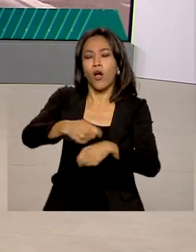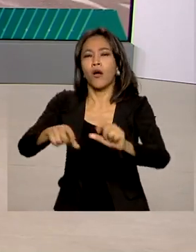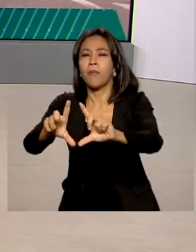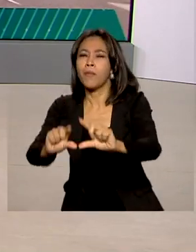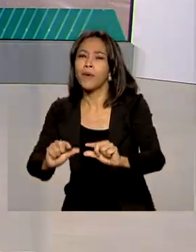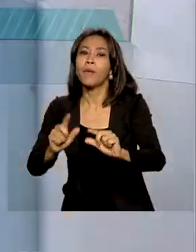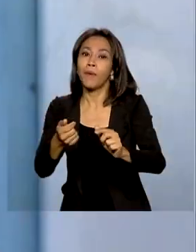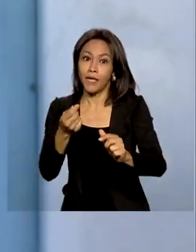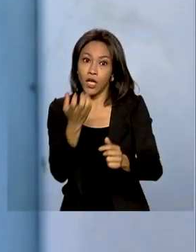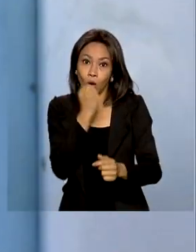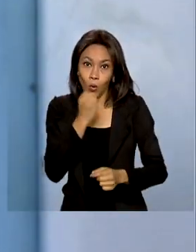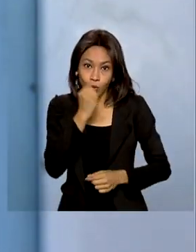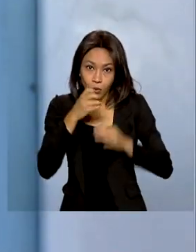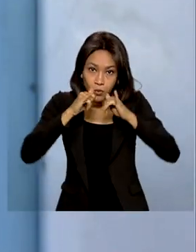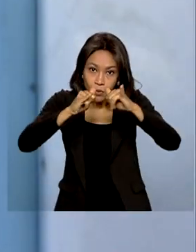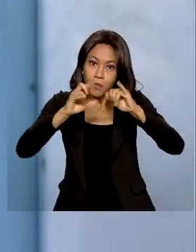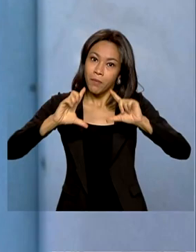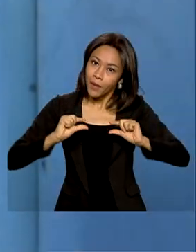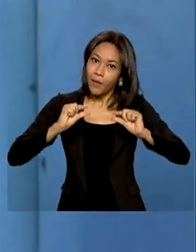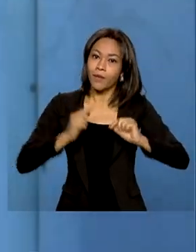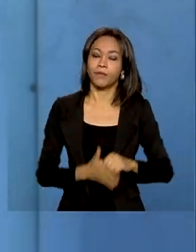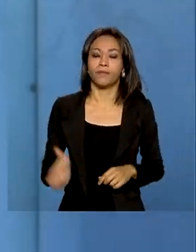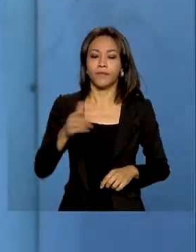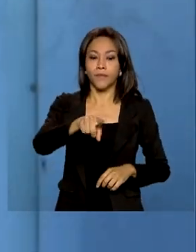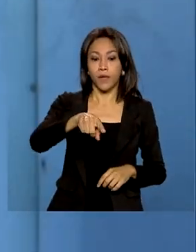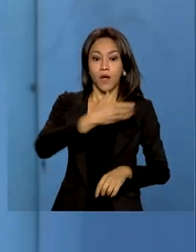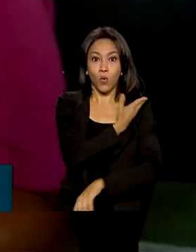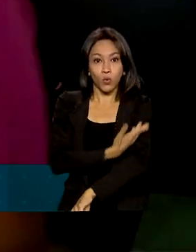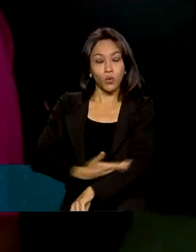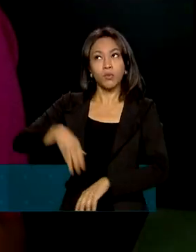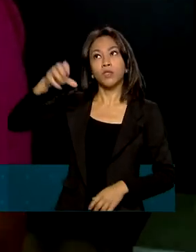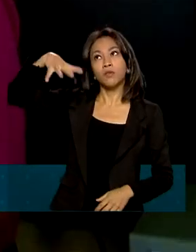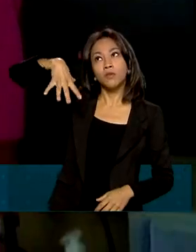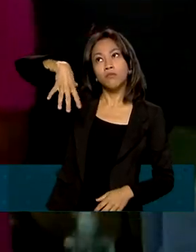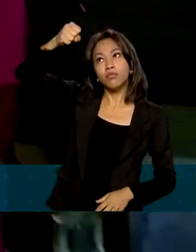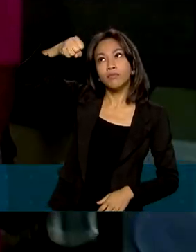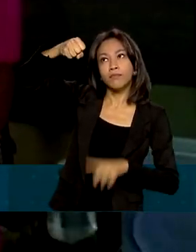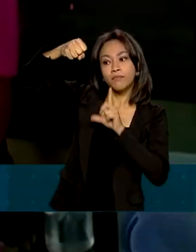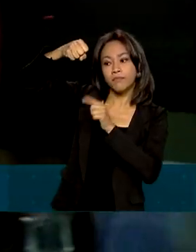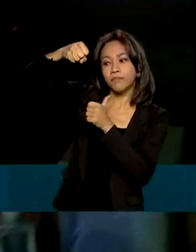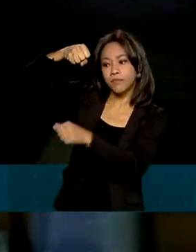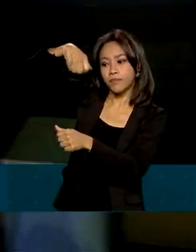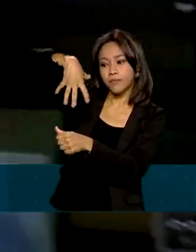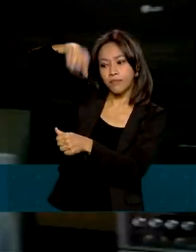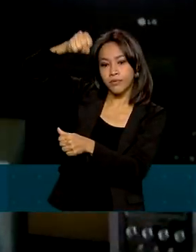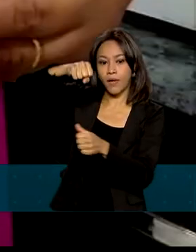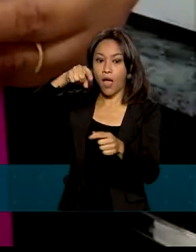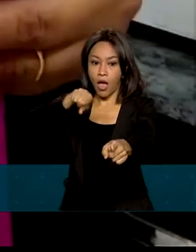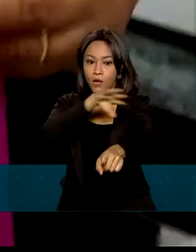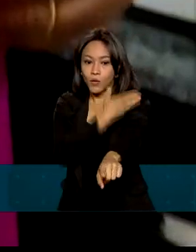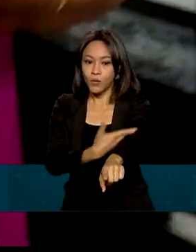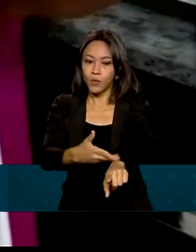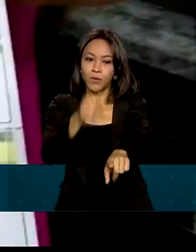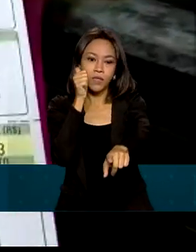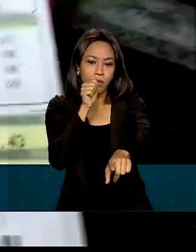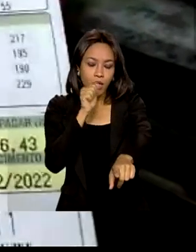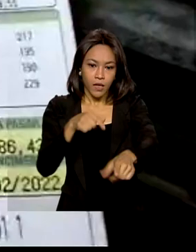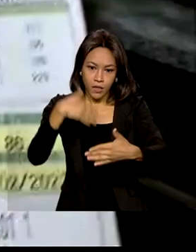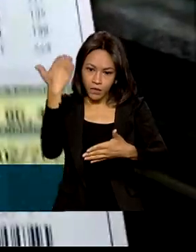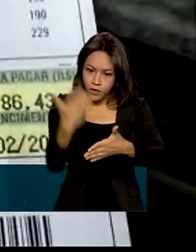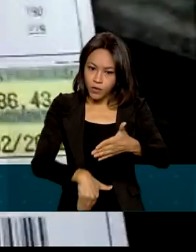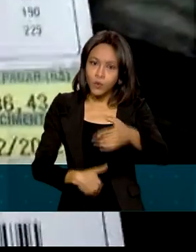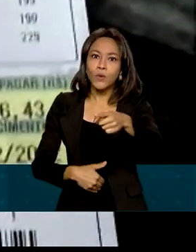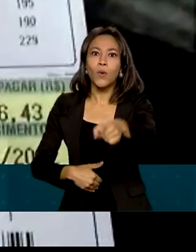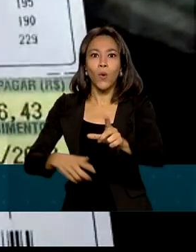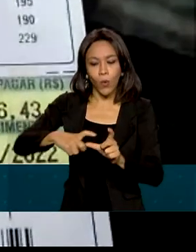no ano passado. O hábito de apagar as luzes entrou na rotina desta dona de casa, que recebeu abatimento